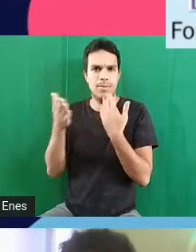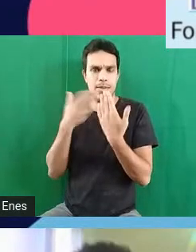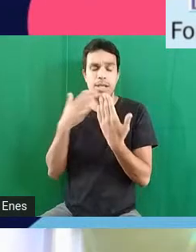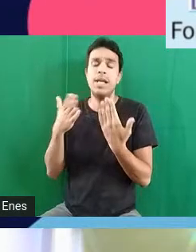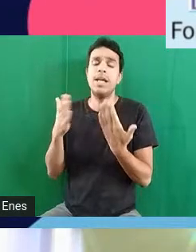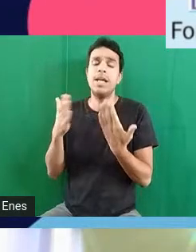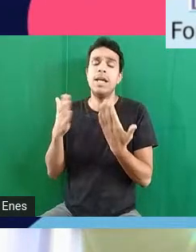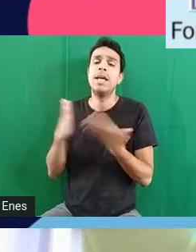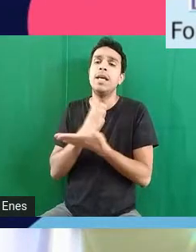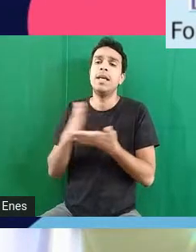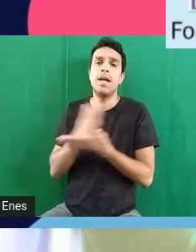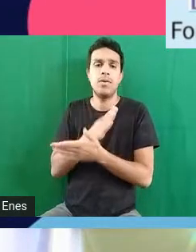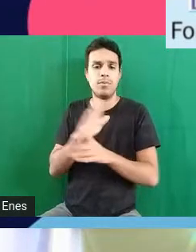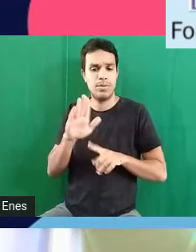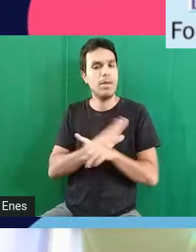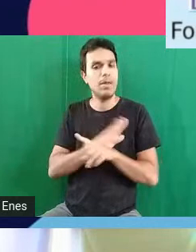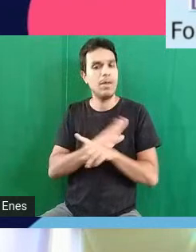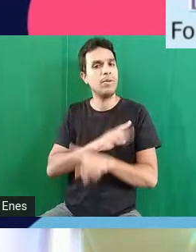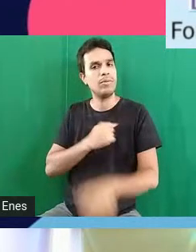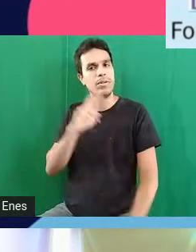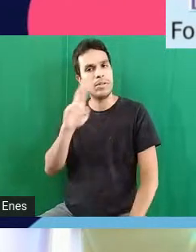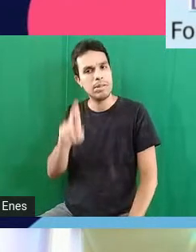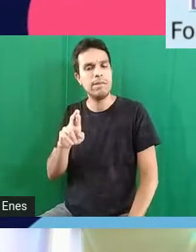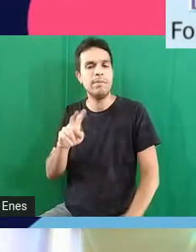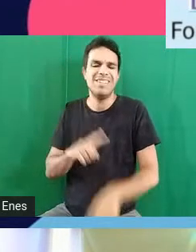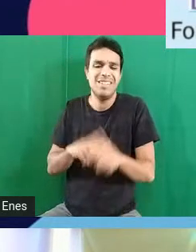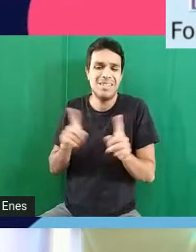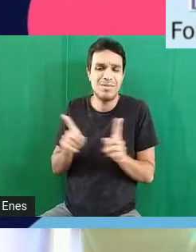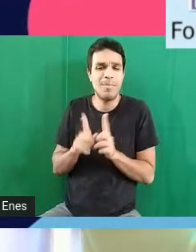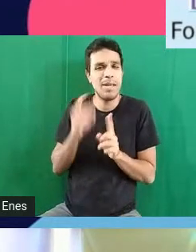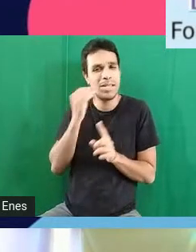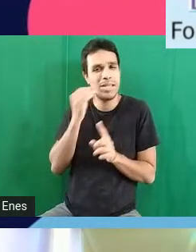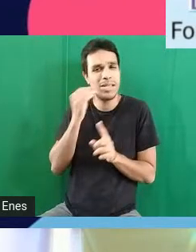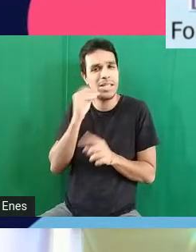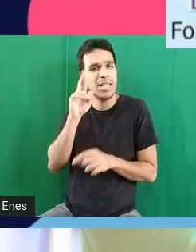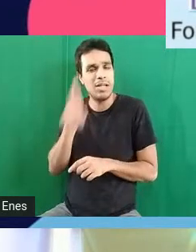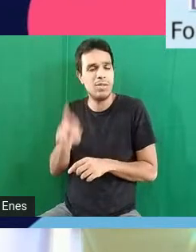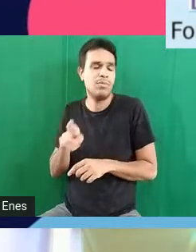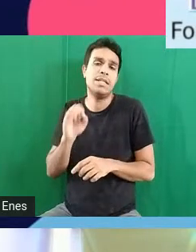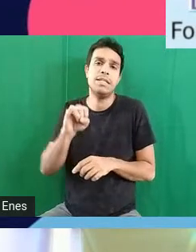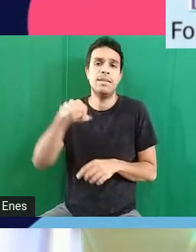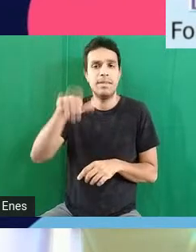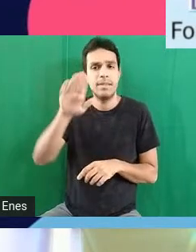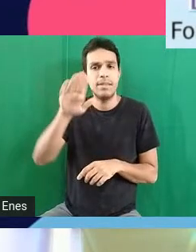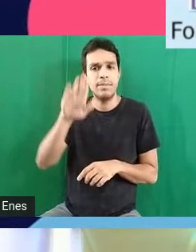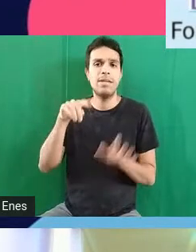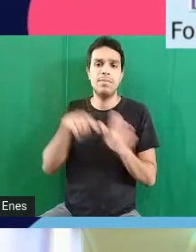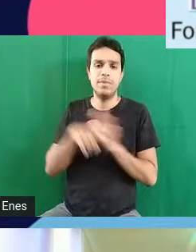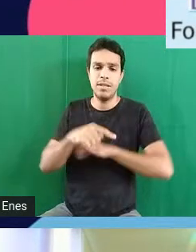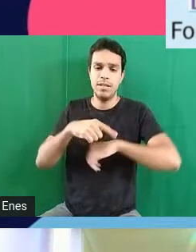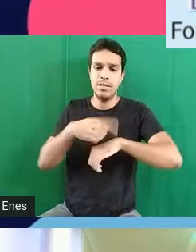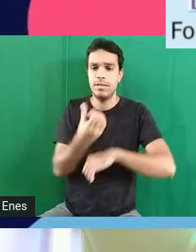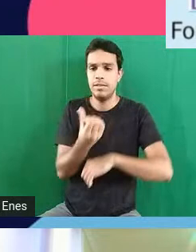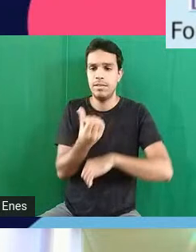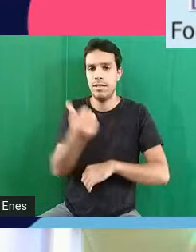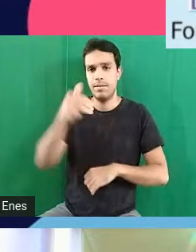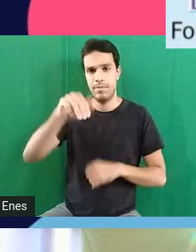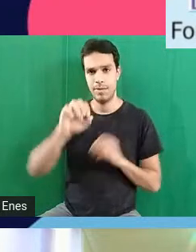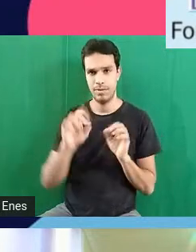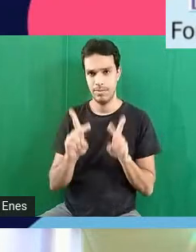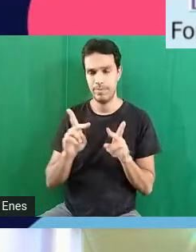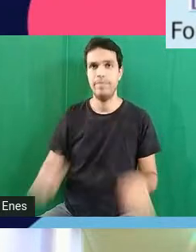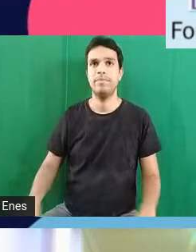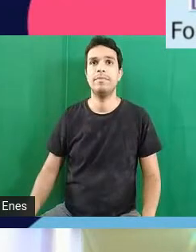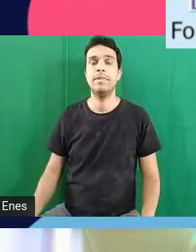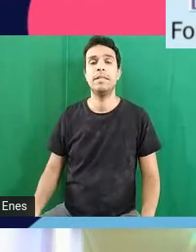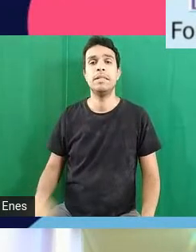apertado tenta responder algumas no chat mas se vocês tiverem algumas perguntas a gente tem 6 minutinhos ainda ou se alguém